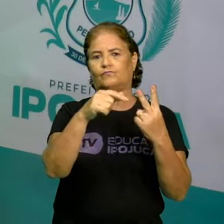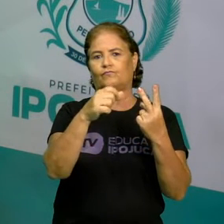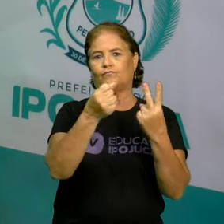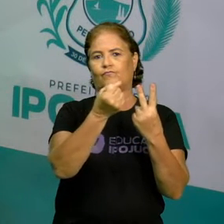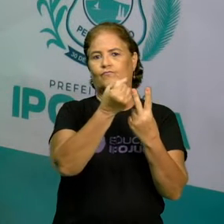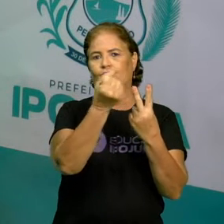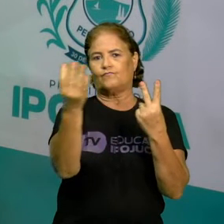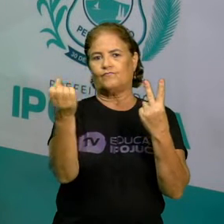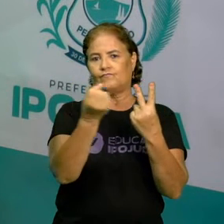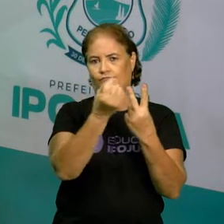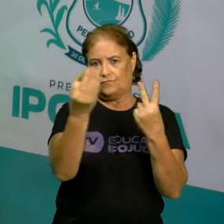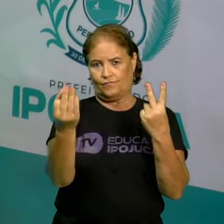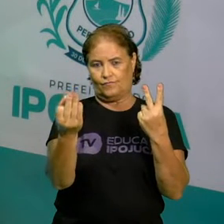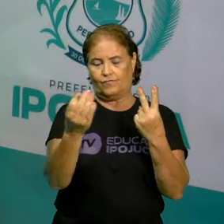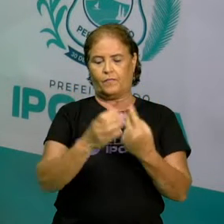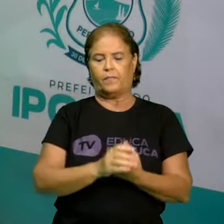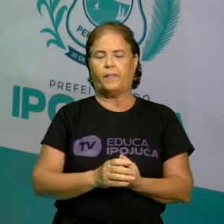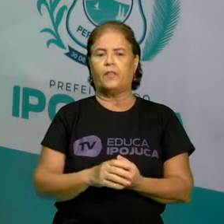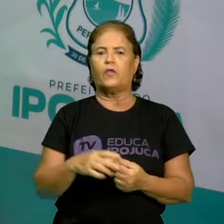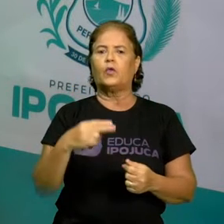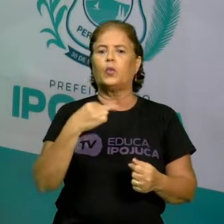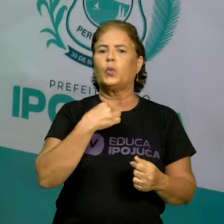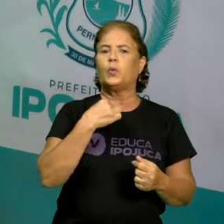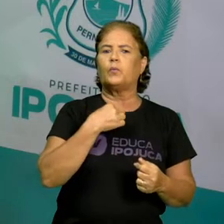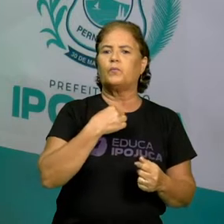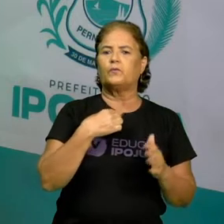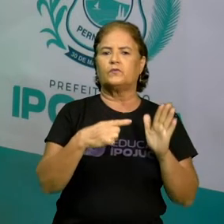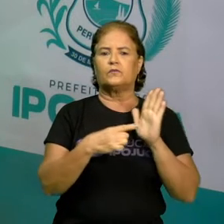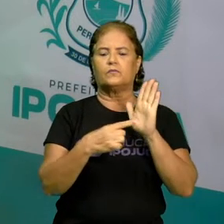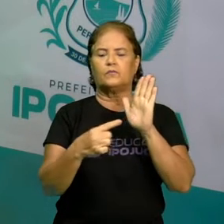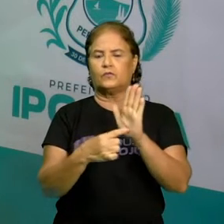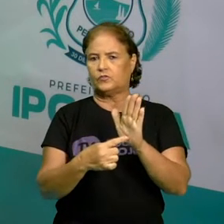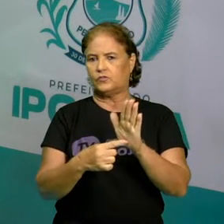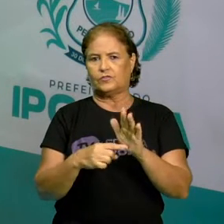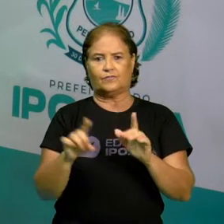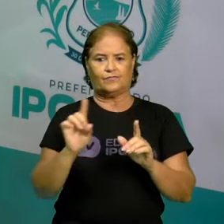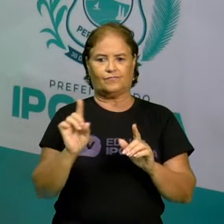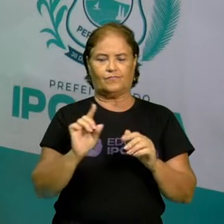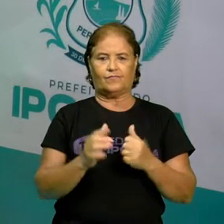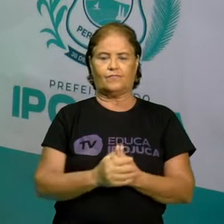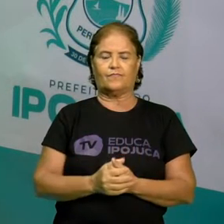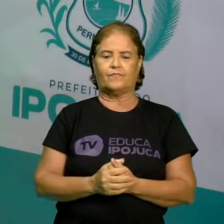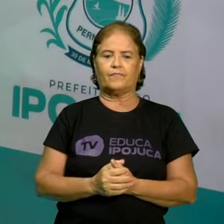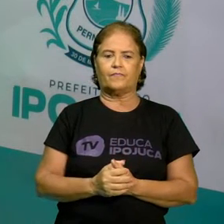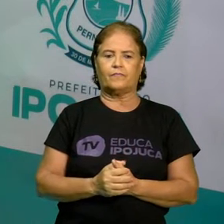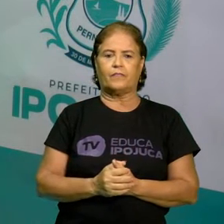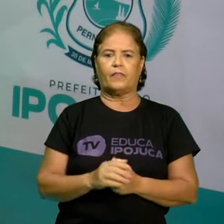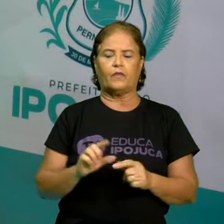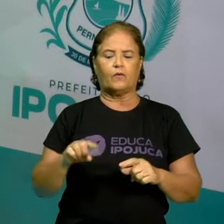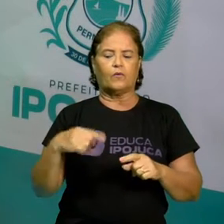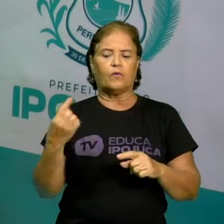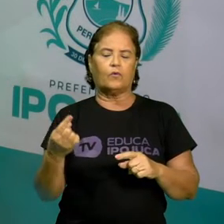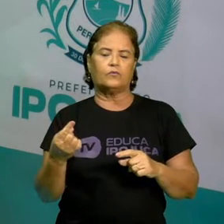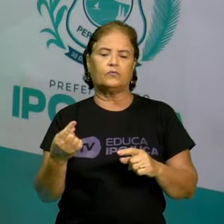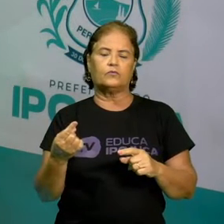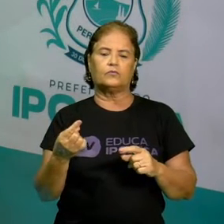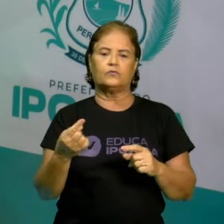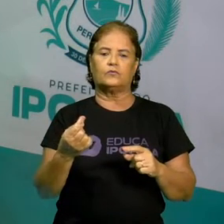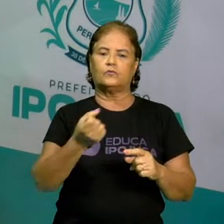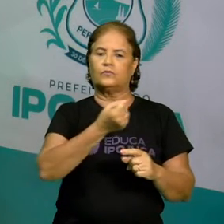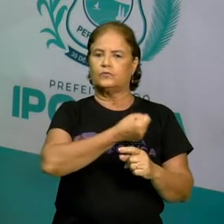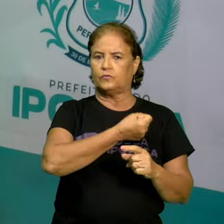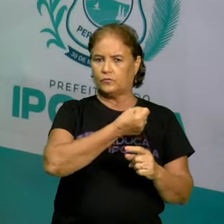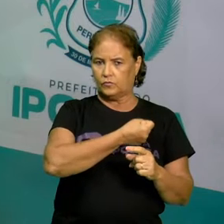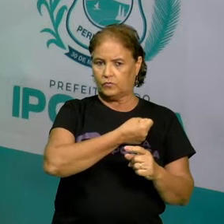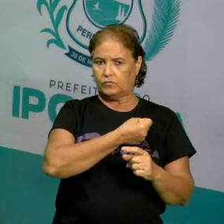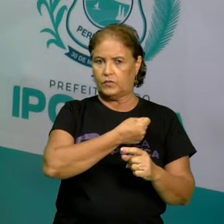representado na forma de uma fração, certo? Vamos prosseguir. Outro número irracional bem conhecido é o